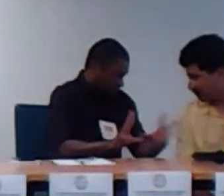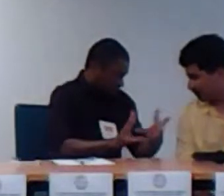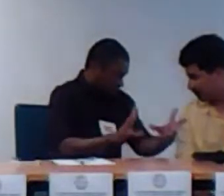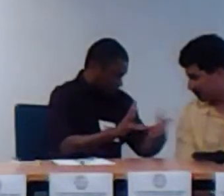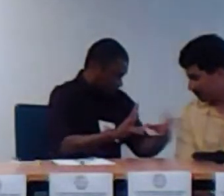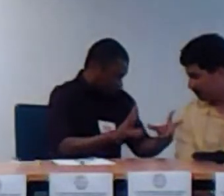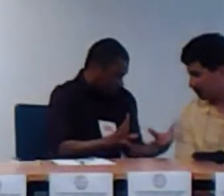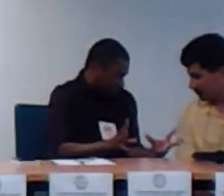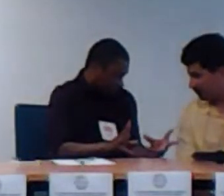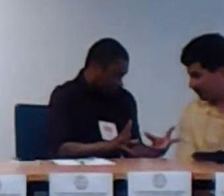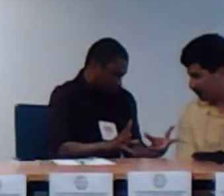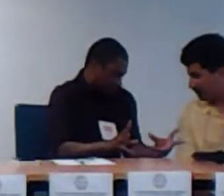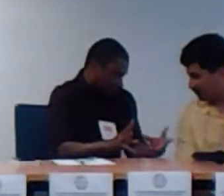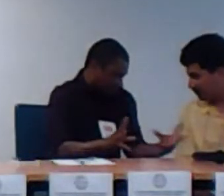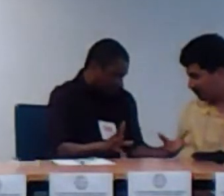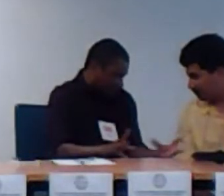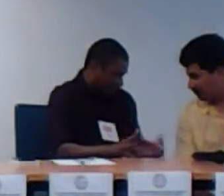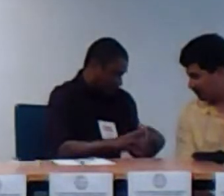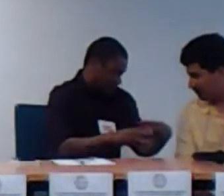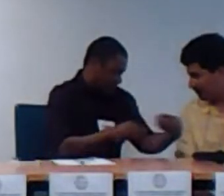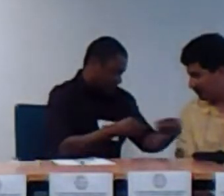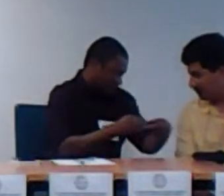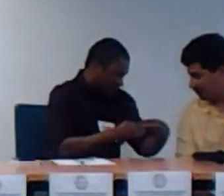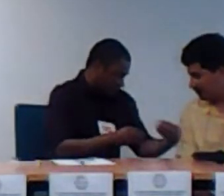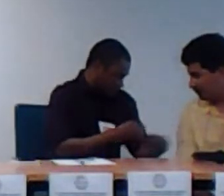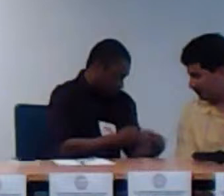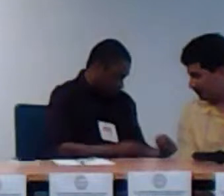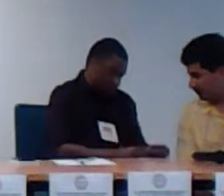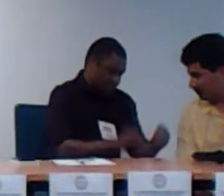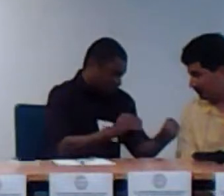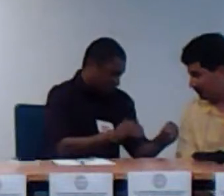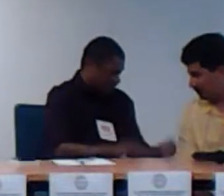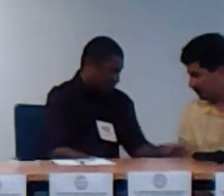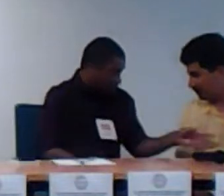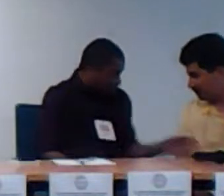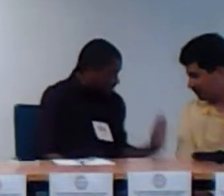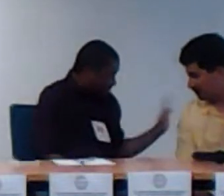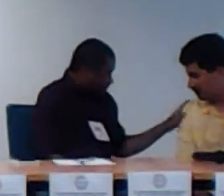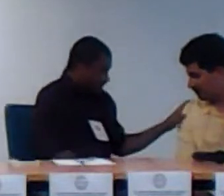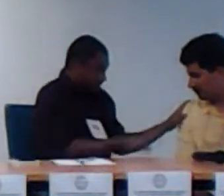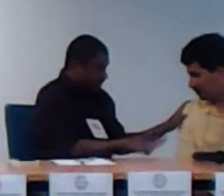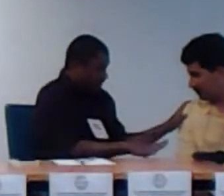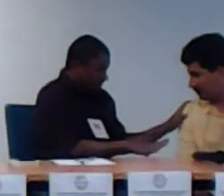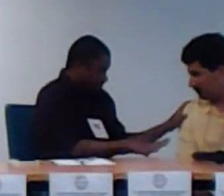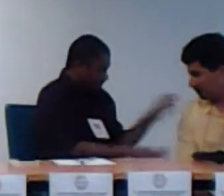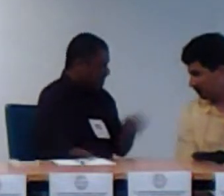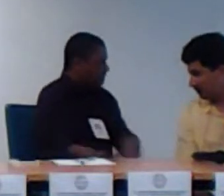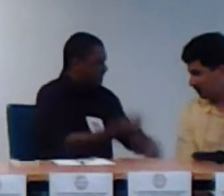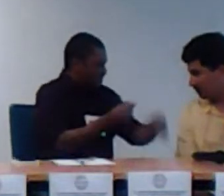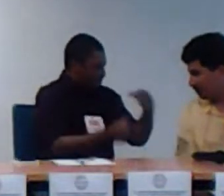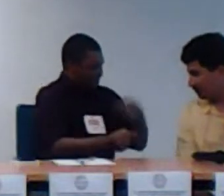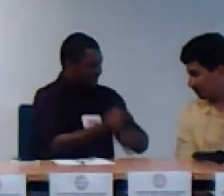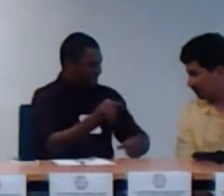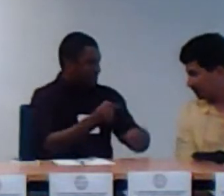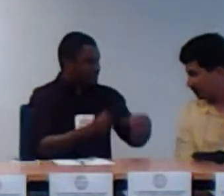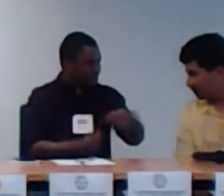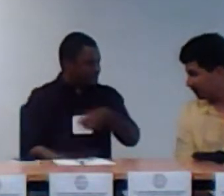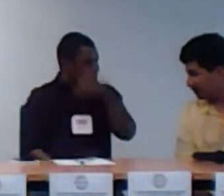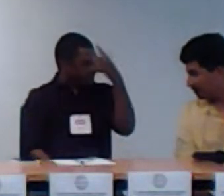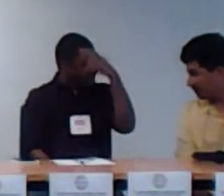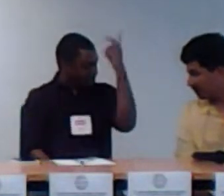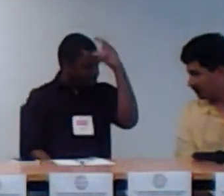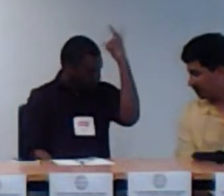né? ...